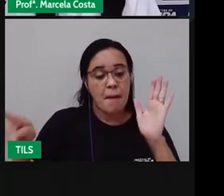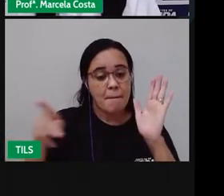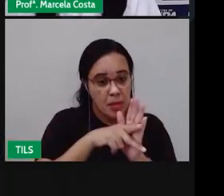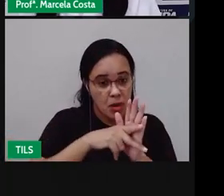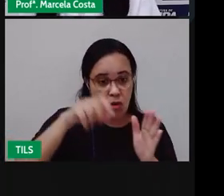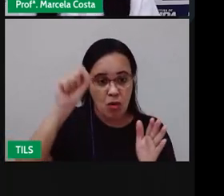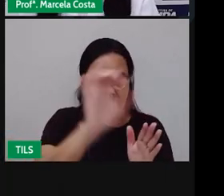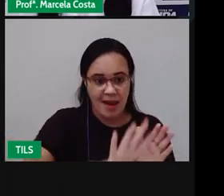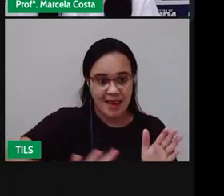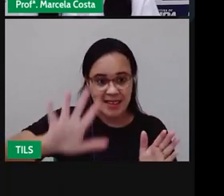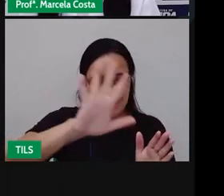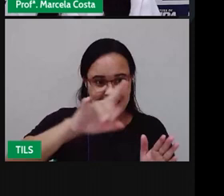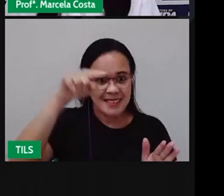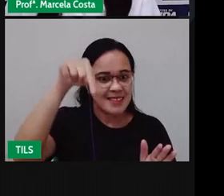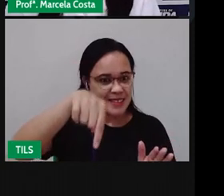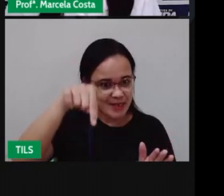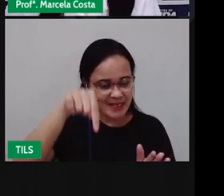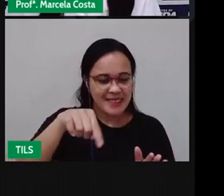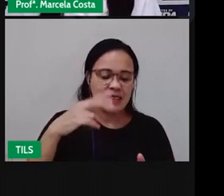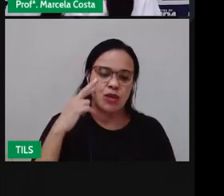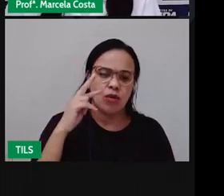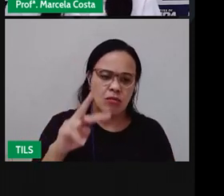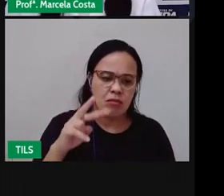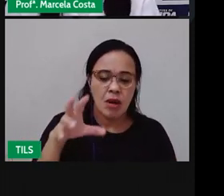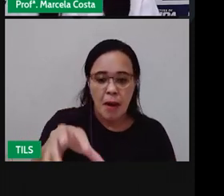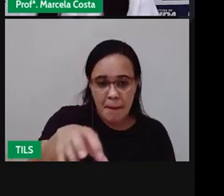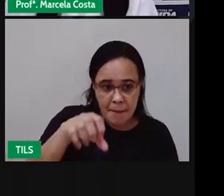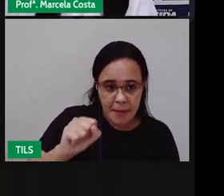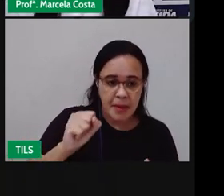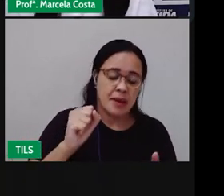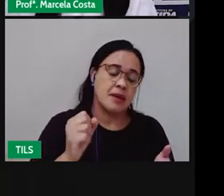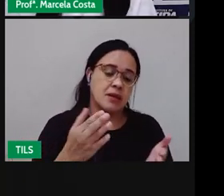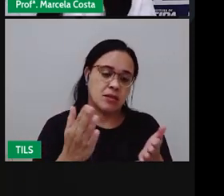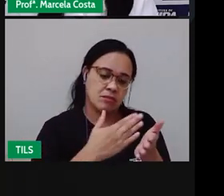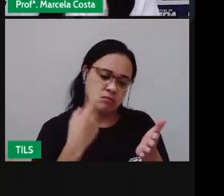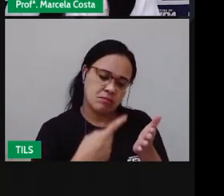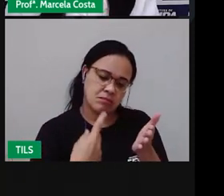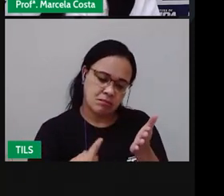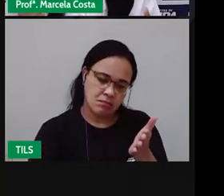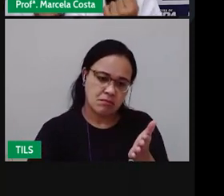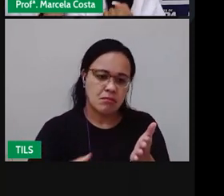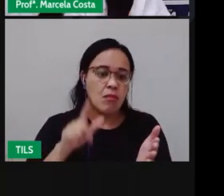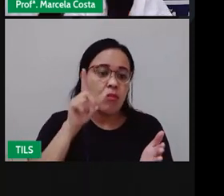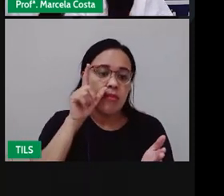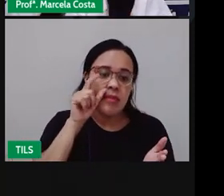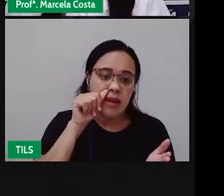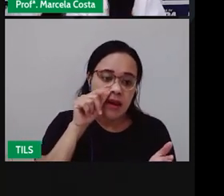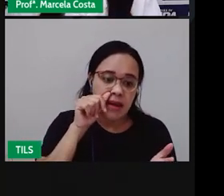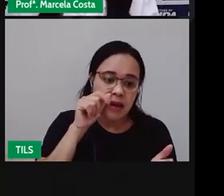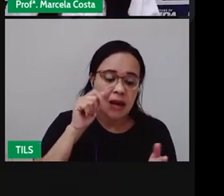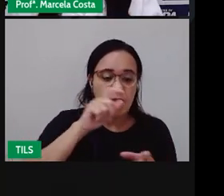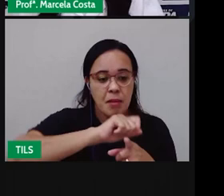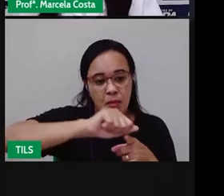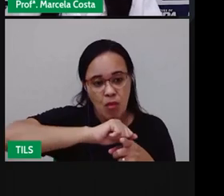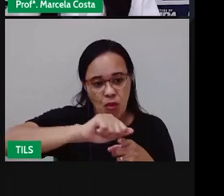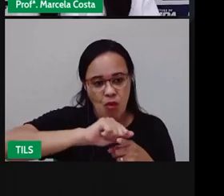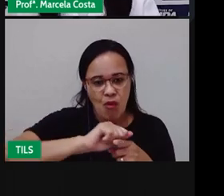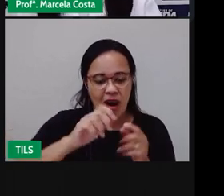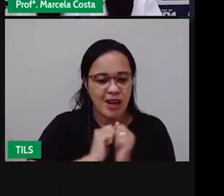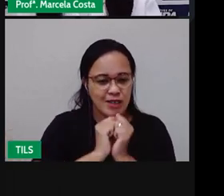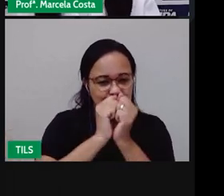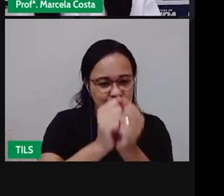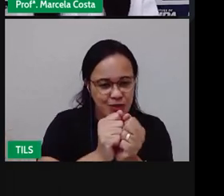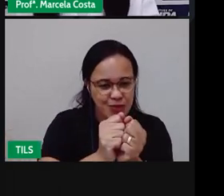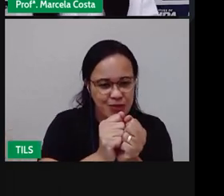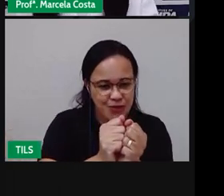Então pega aí O seu caderno O lápis A borracha E me acompanha Porque a gente Vai fazer